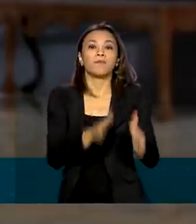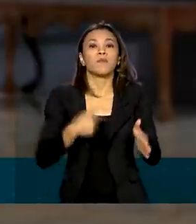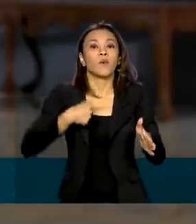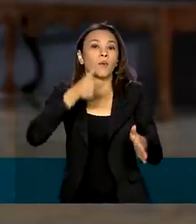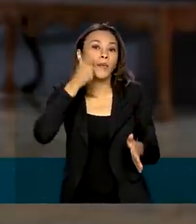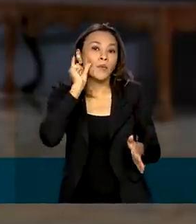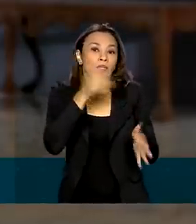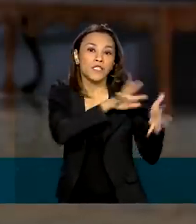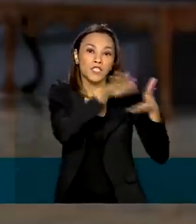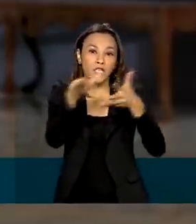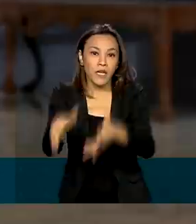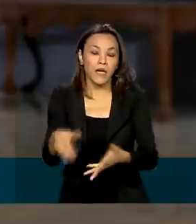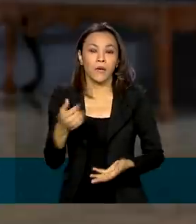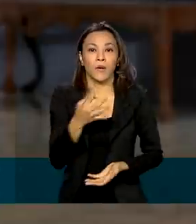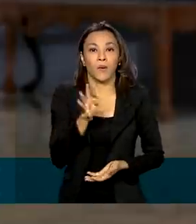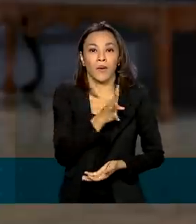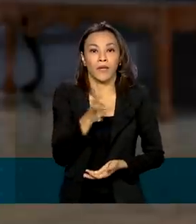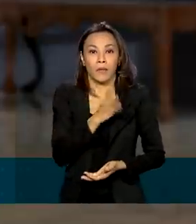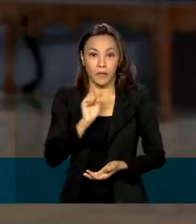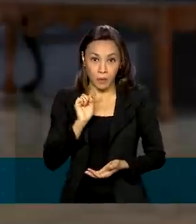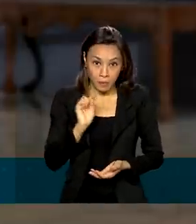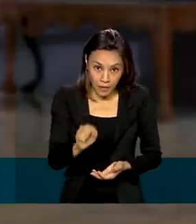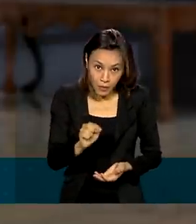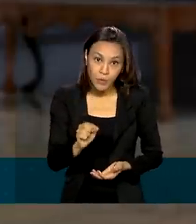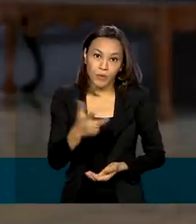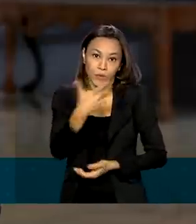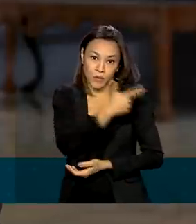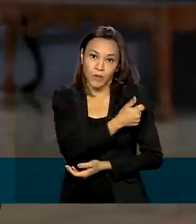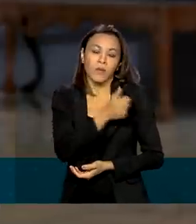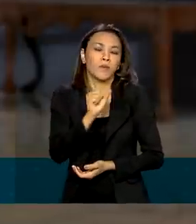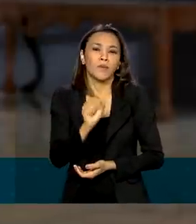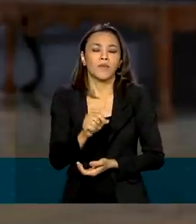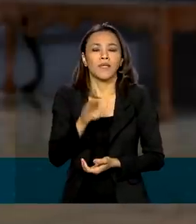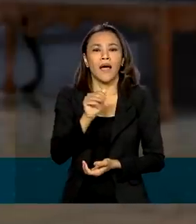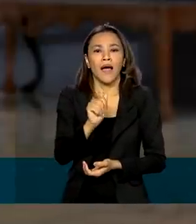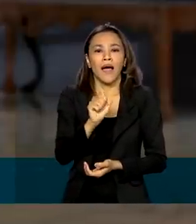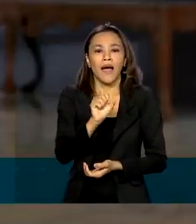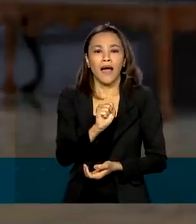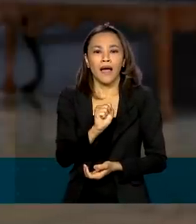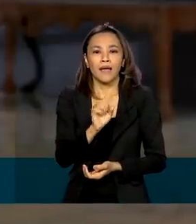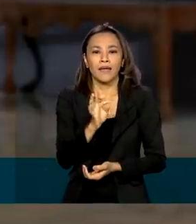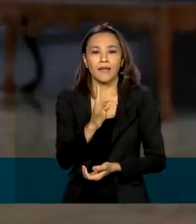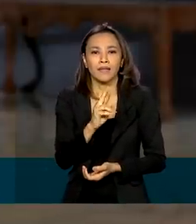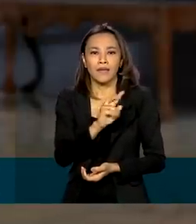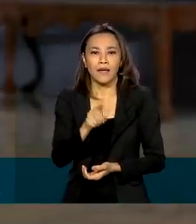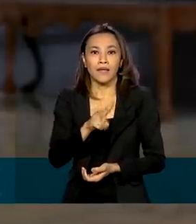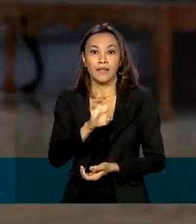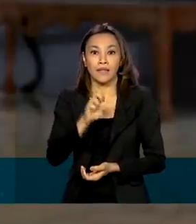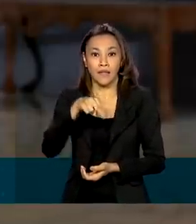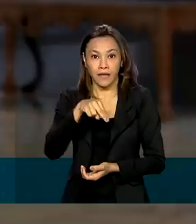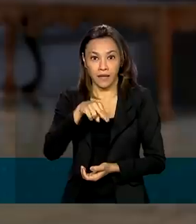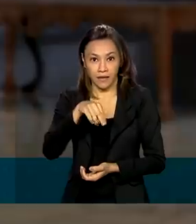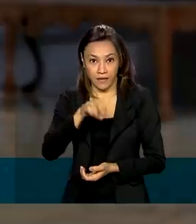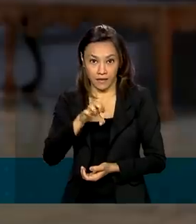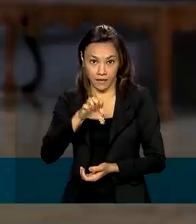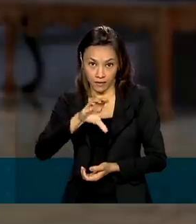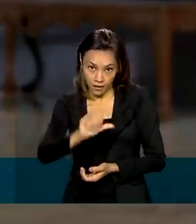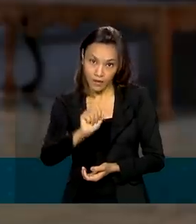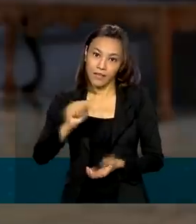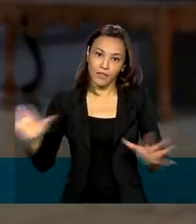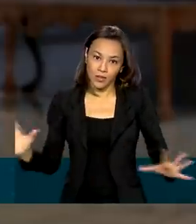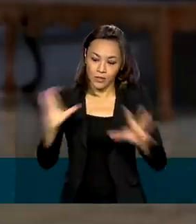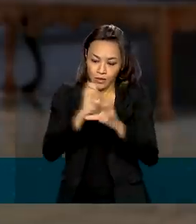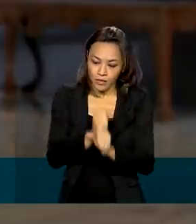44 mil doses também da vacina da AstraZeneca e elas se somam já às 282 mil doses da